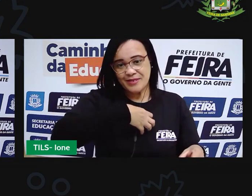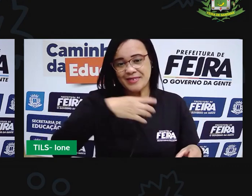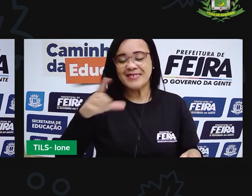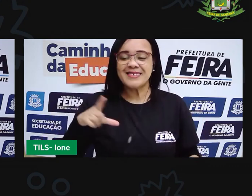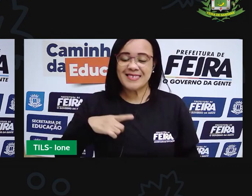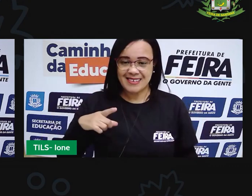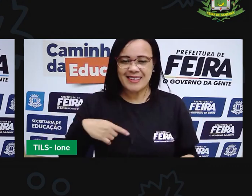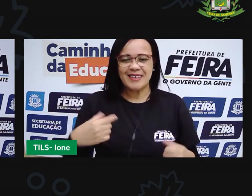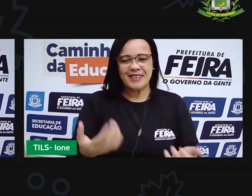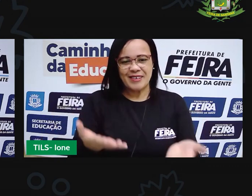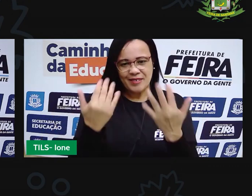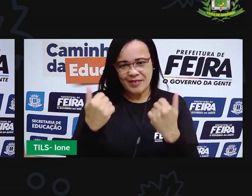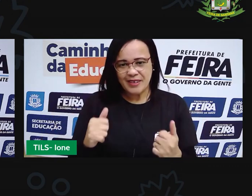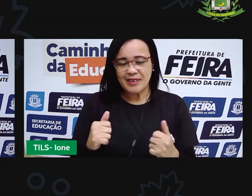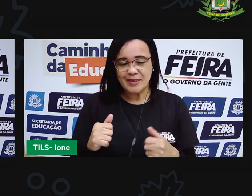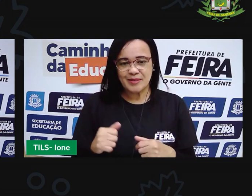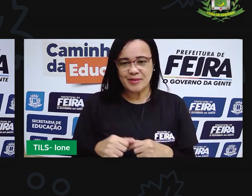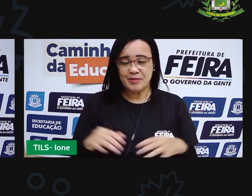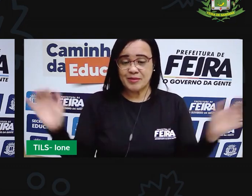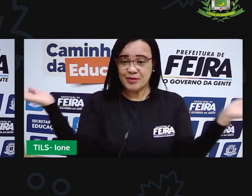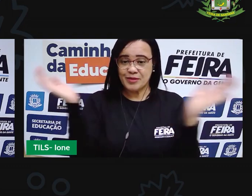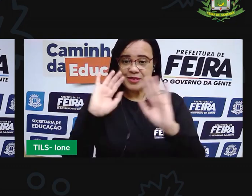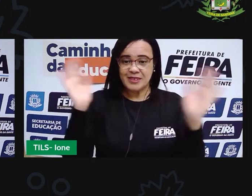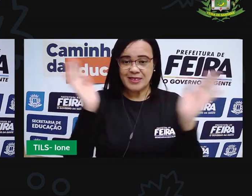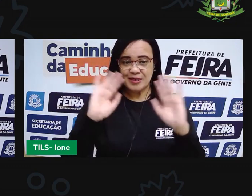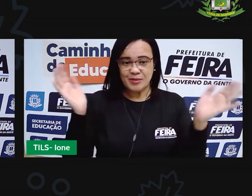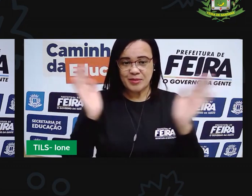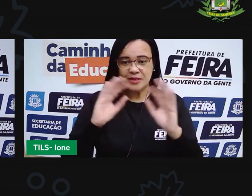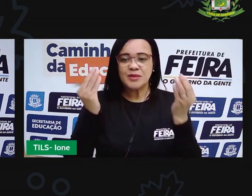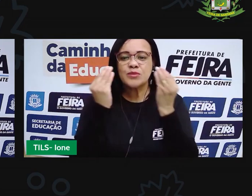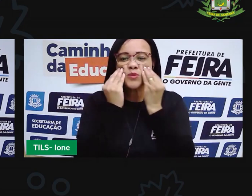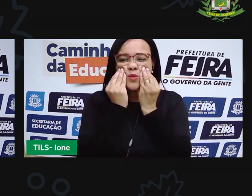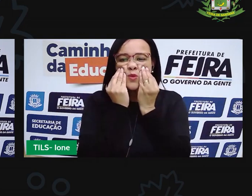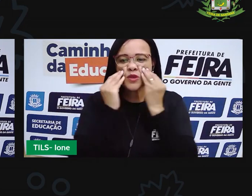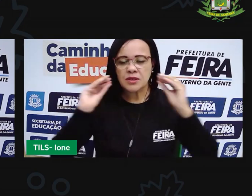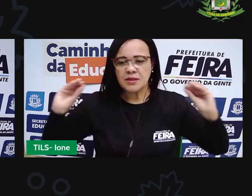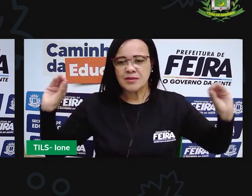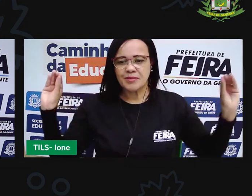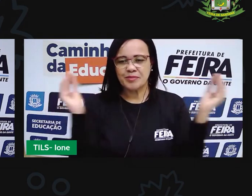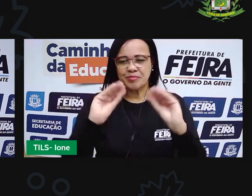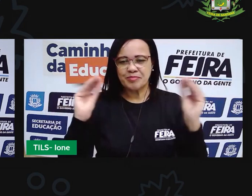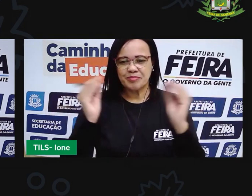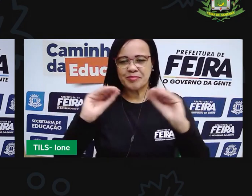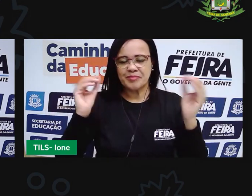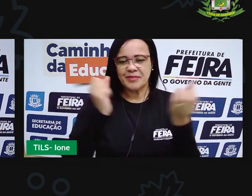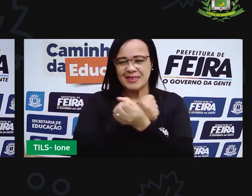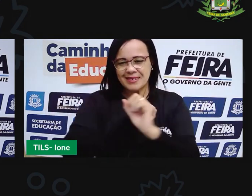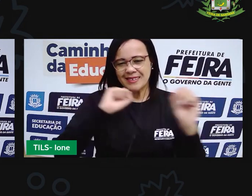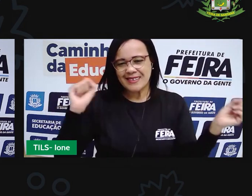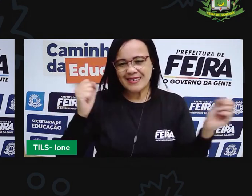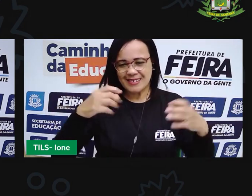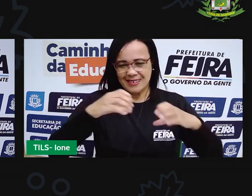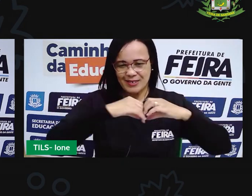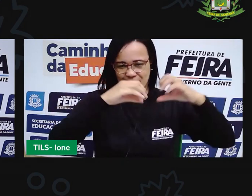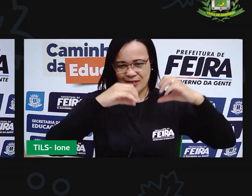Vamos nos despedindo. Vou dar um grande beijo aí no seu coração.